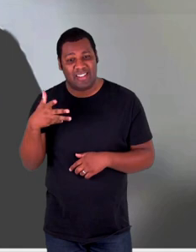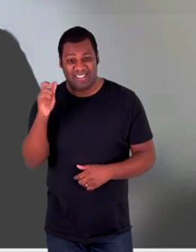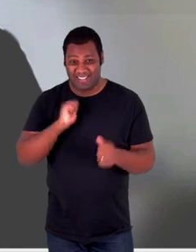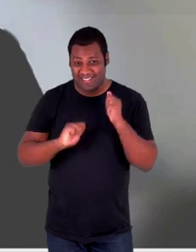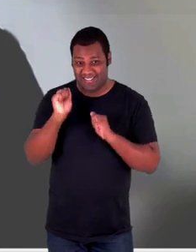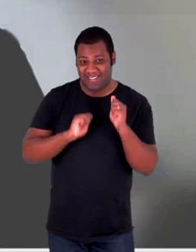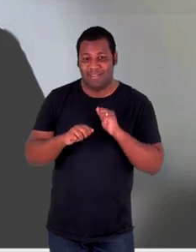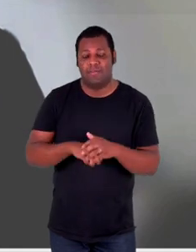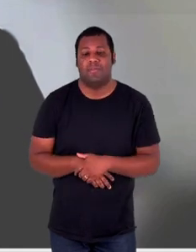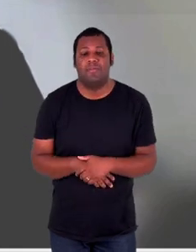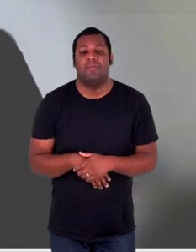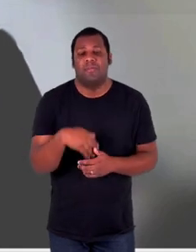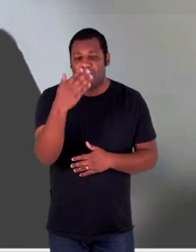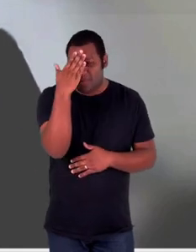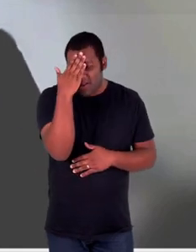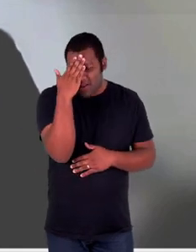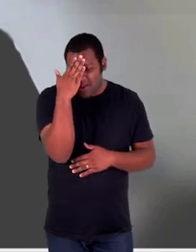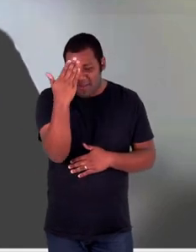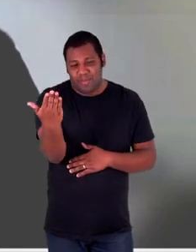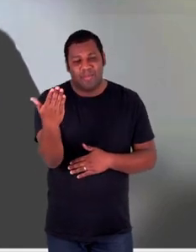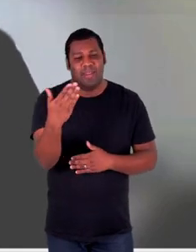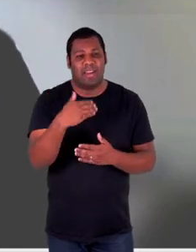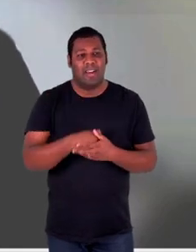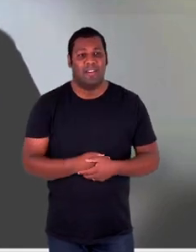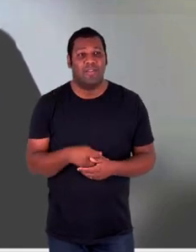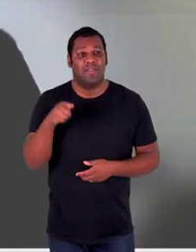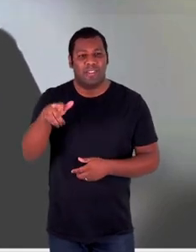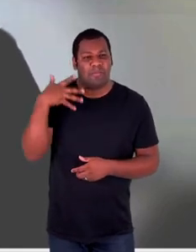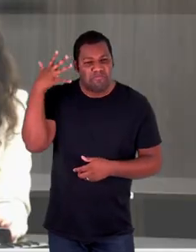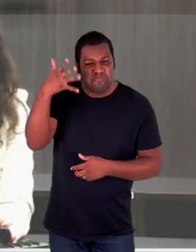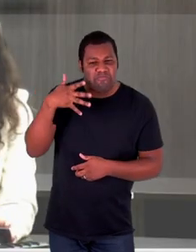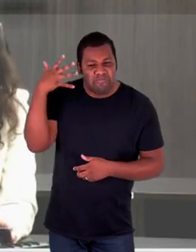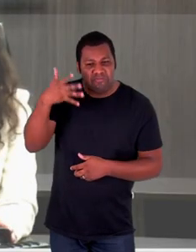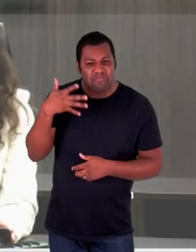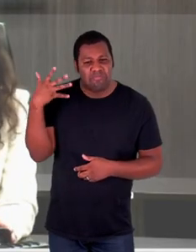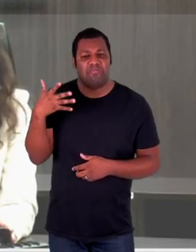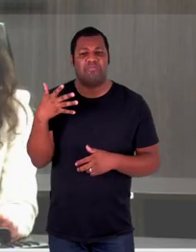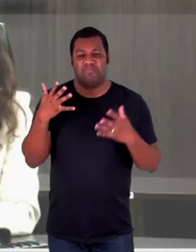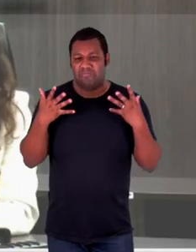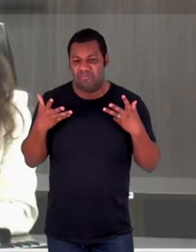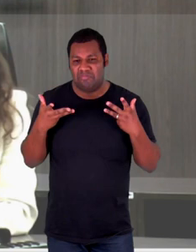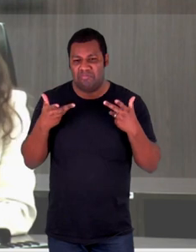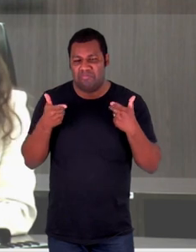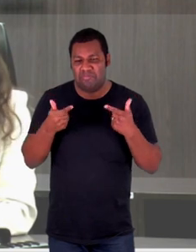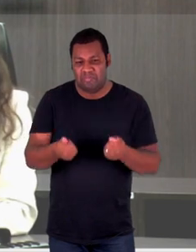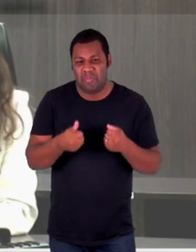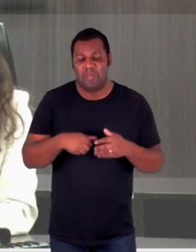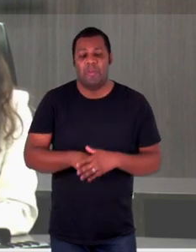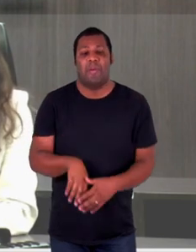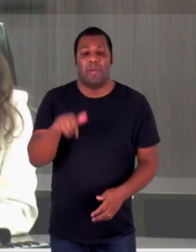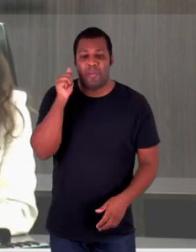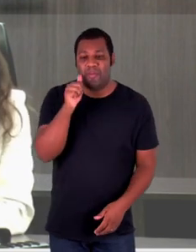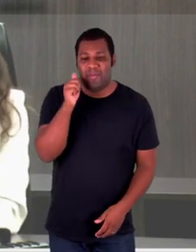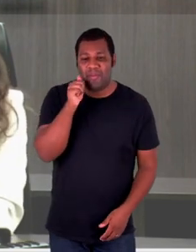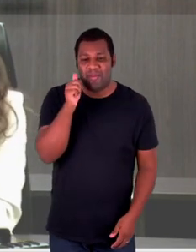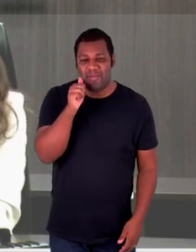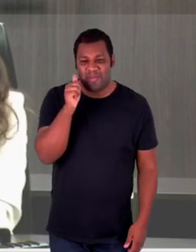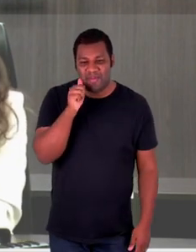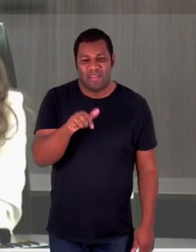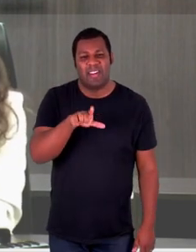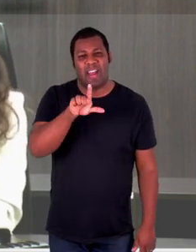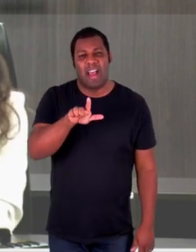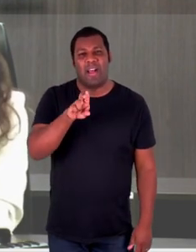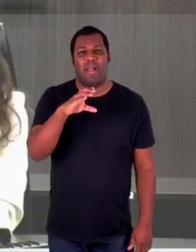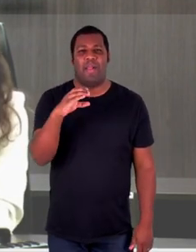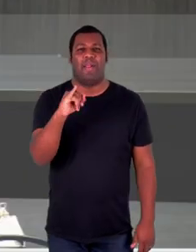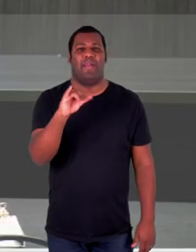Nós que agradecemos, Sucs. Você é sempre brilhante, comentava aqui com a Luciana, como você tem essa capacidade de trazer